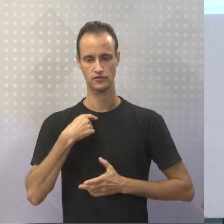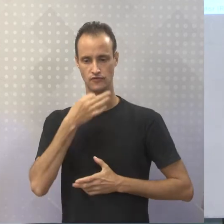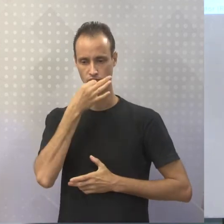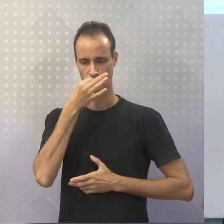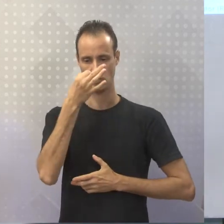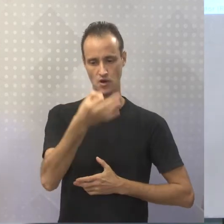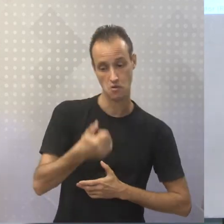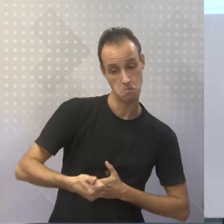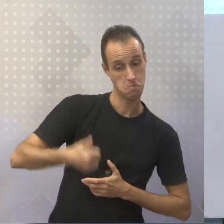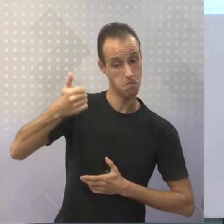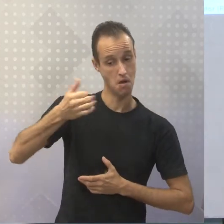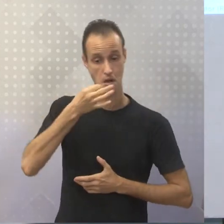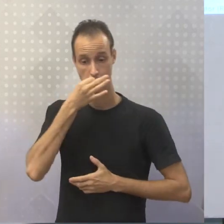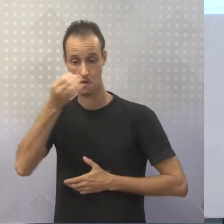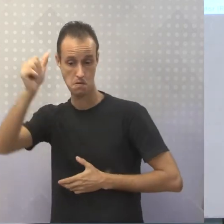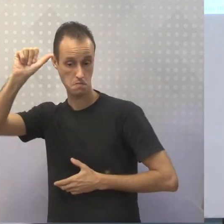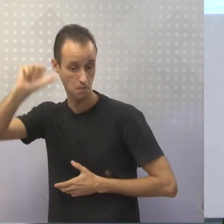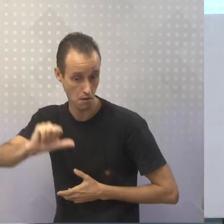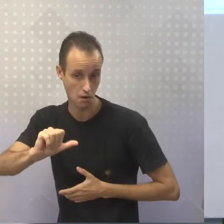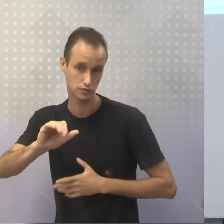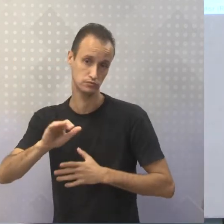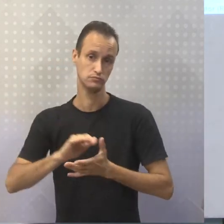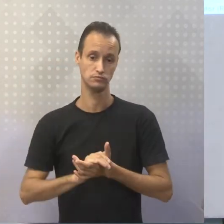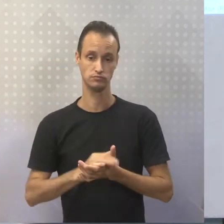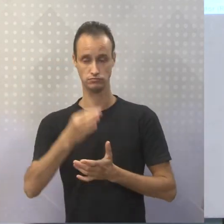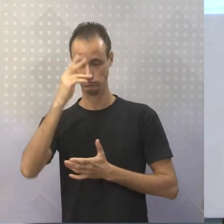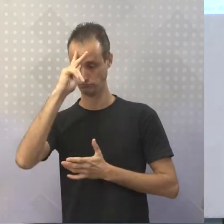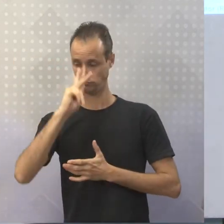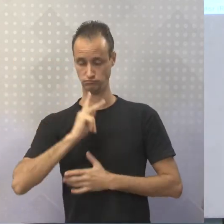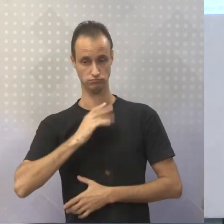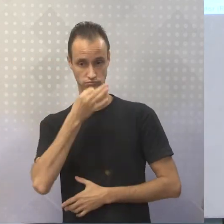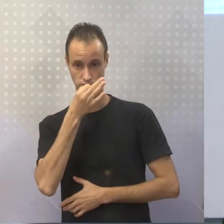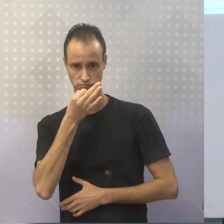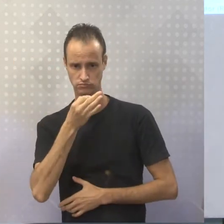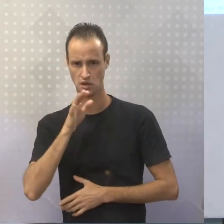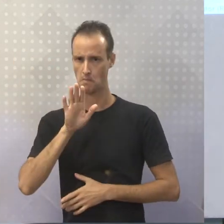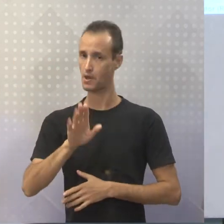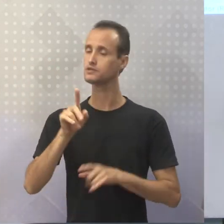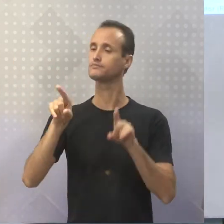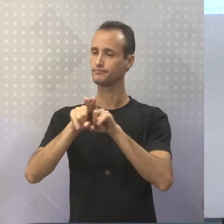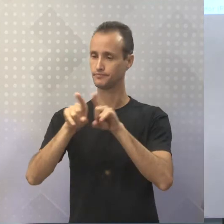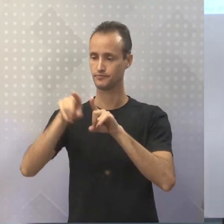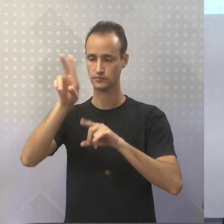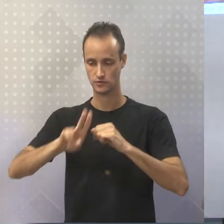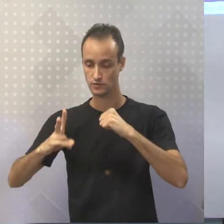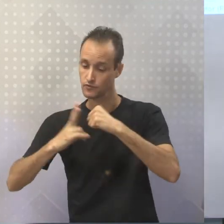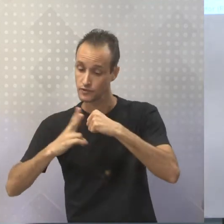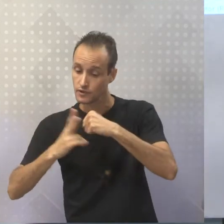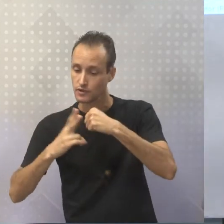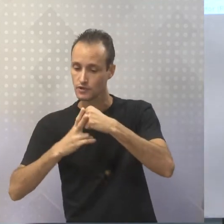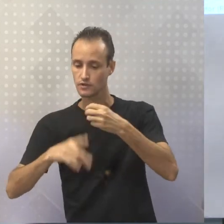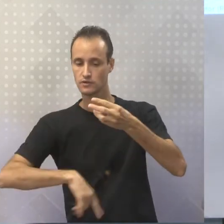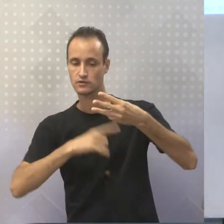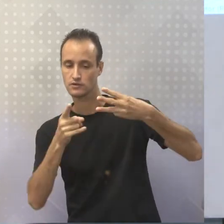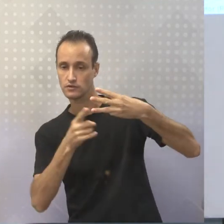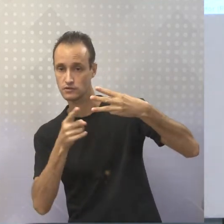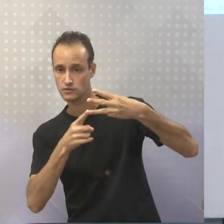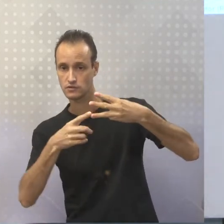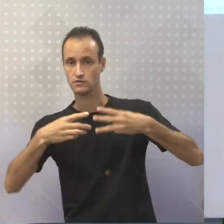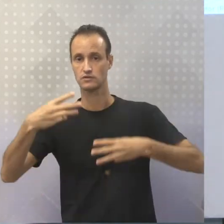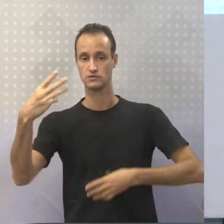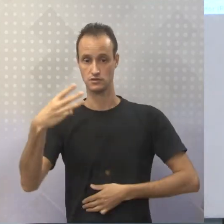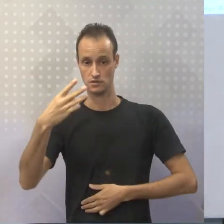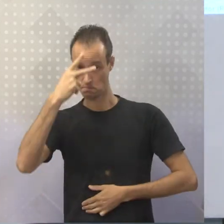que é positivo ou negativo, ou seja, é a minha opinião. Mas ele usa também verbos em terceira pessoa também